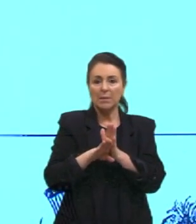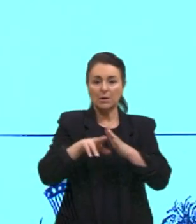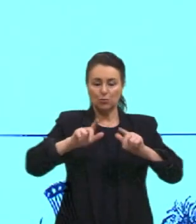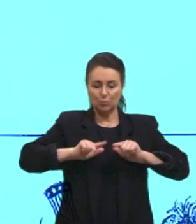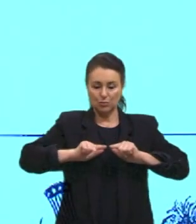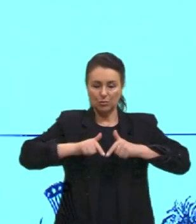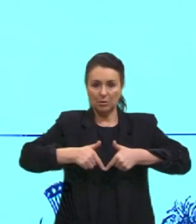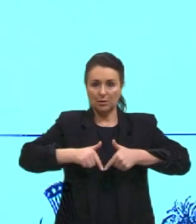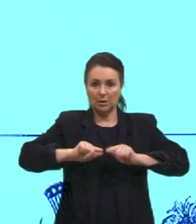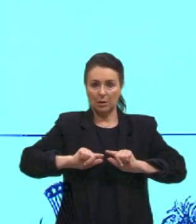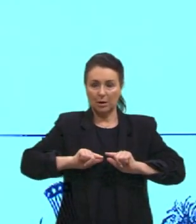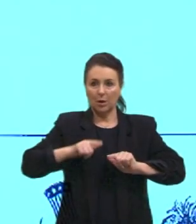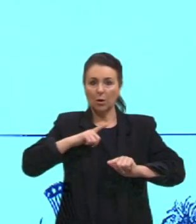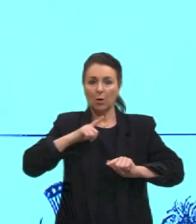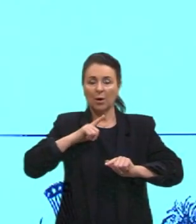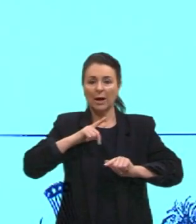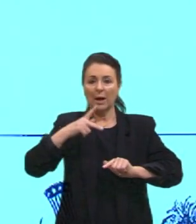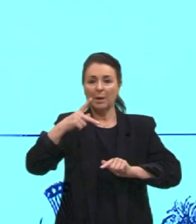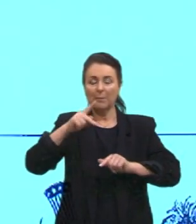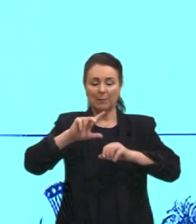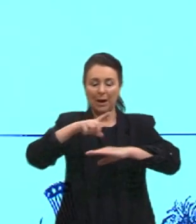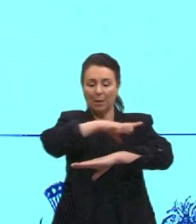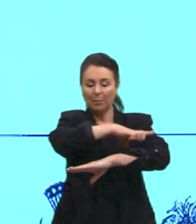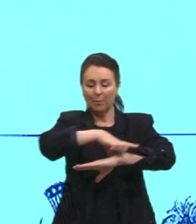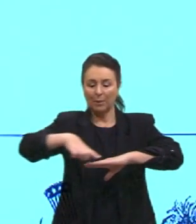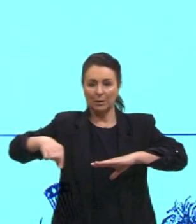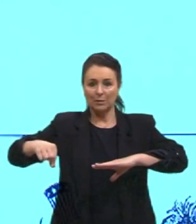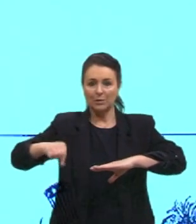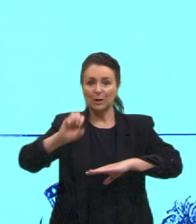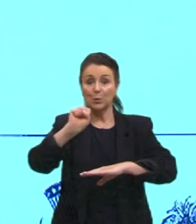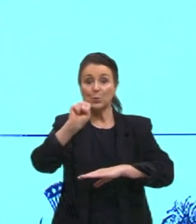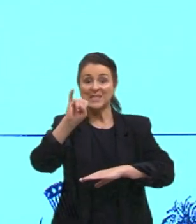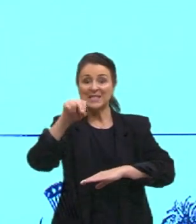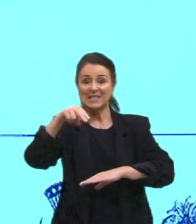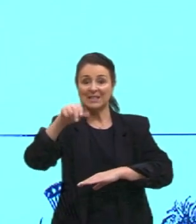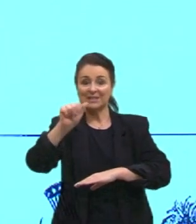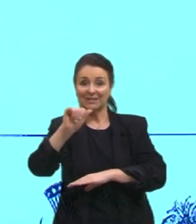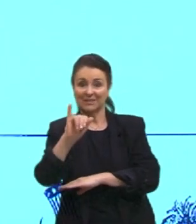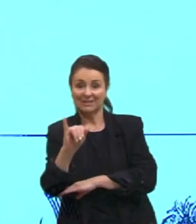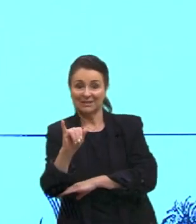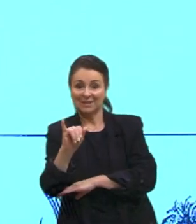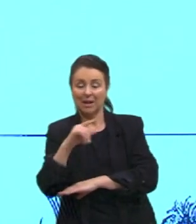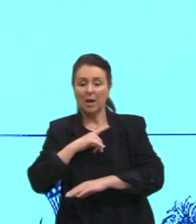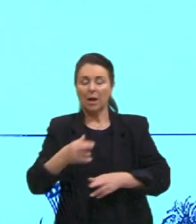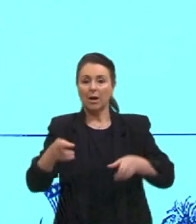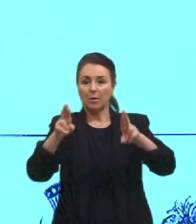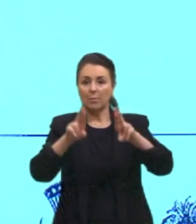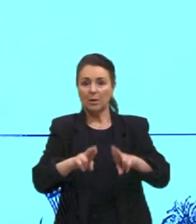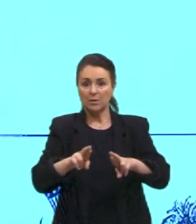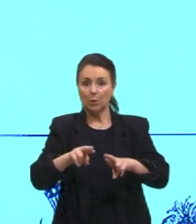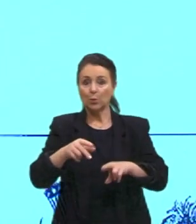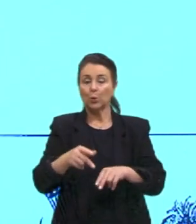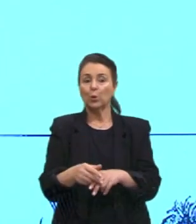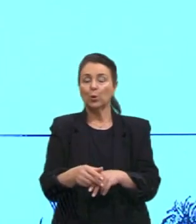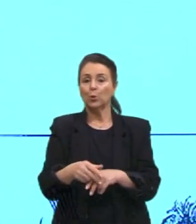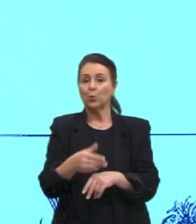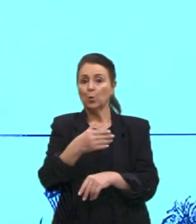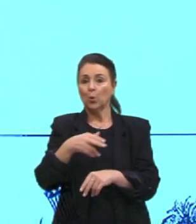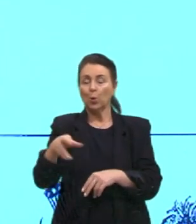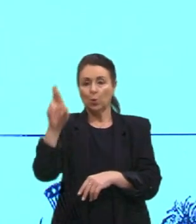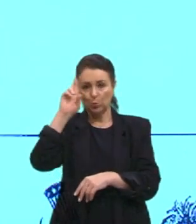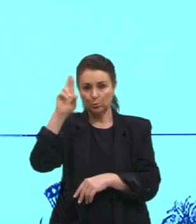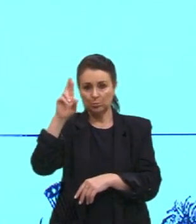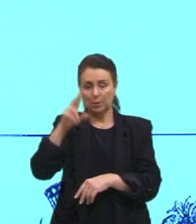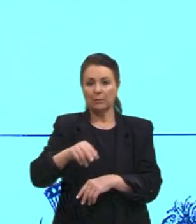justamente essa península de Sinai, tá, gurizada, que era uma região que, que Nasser, né, ele, ele, ele